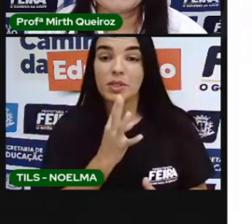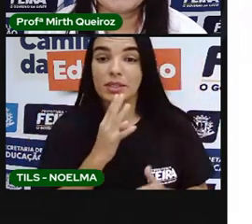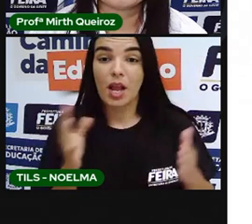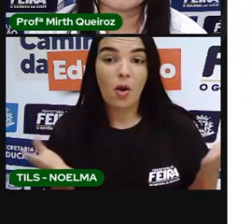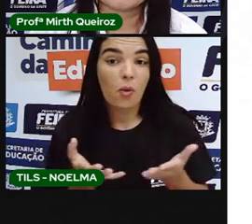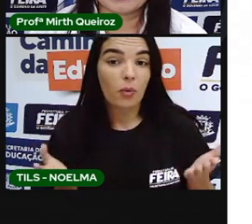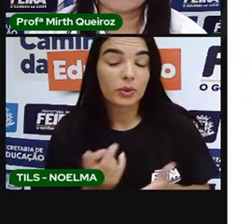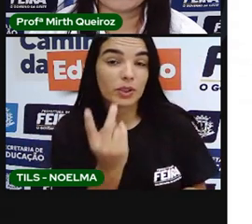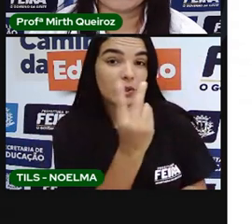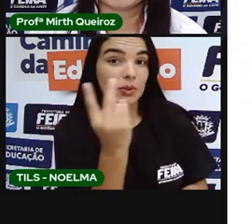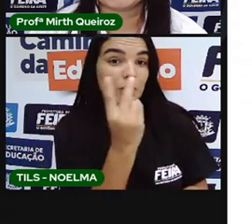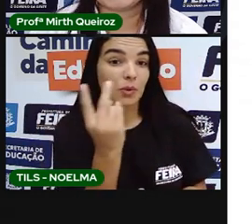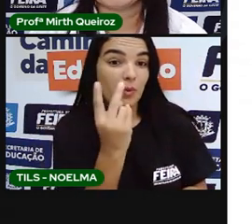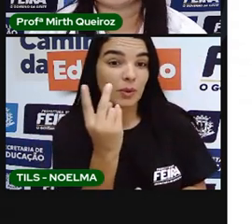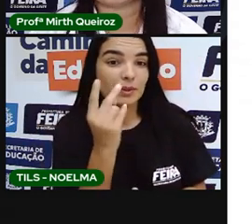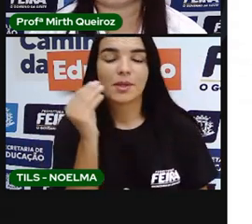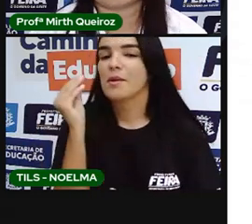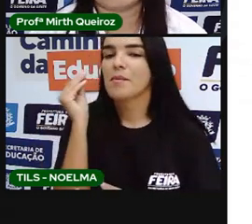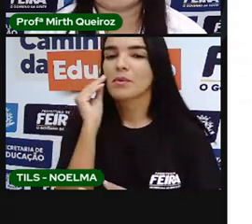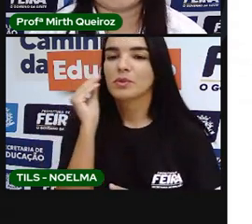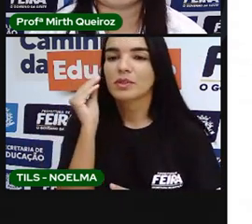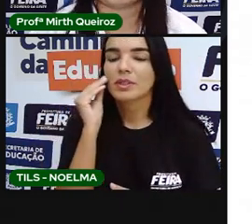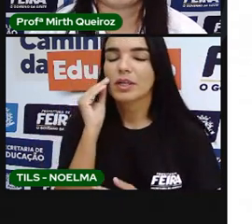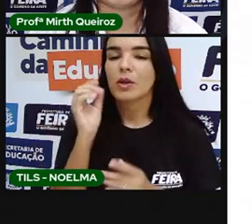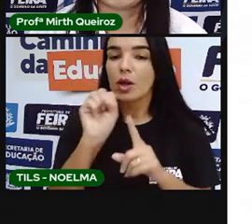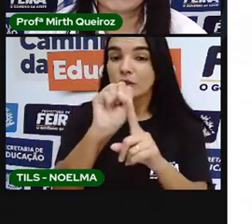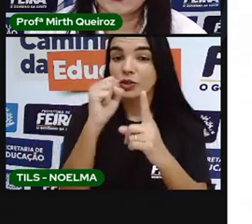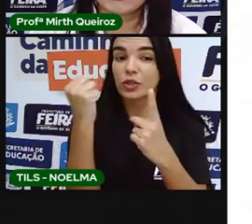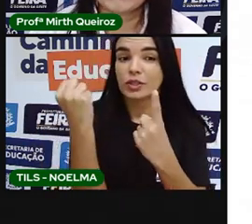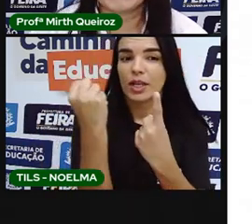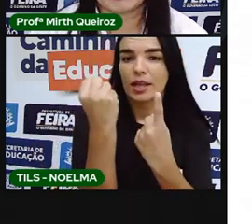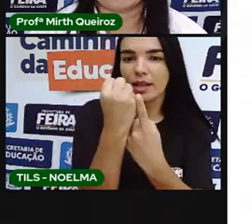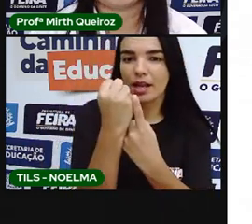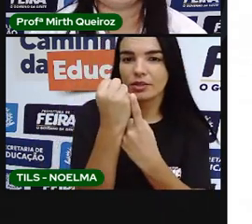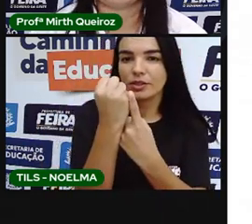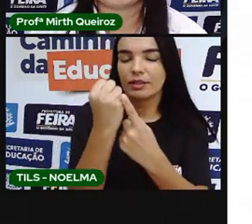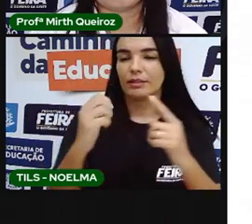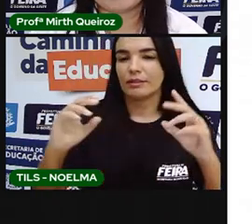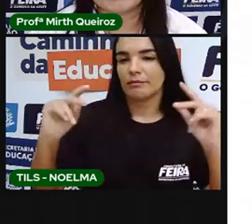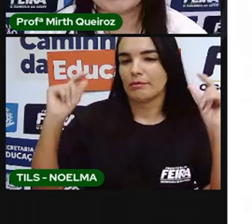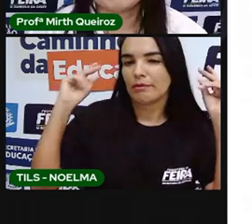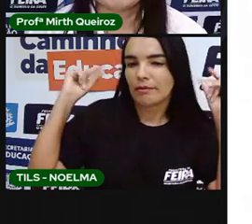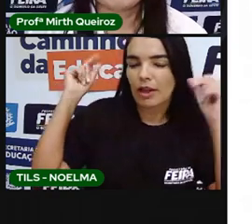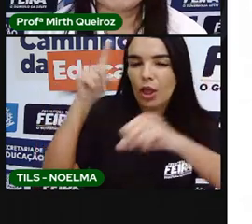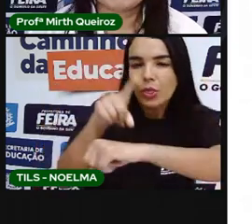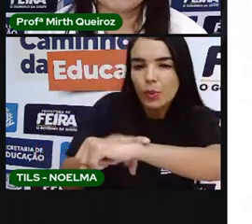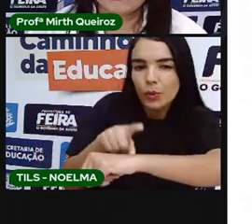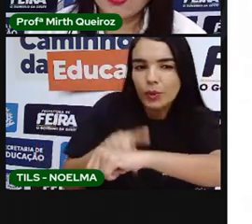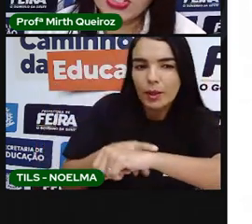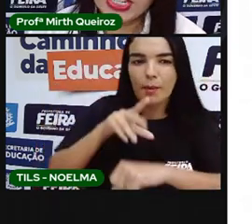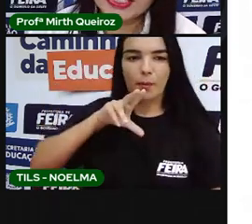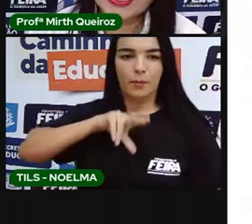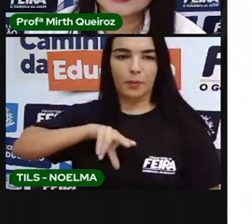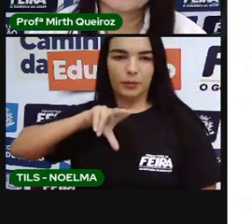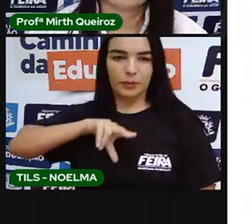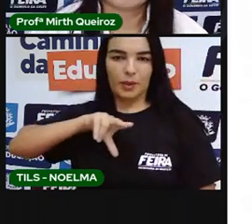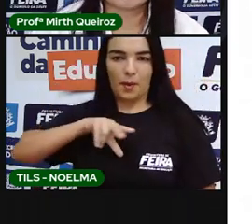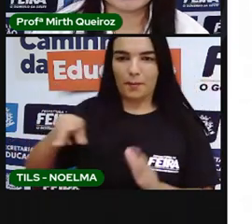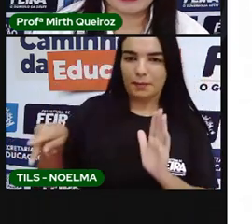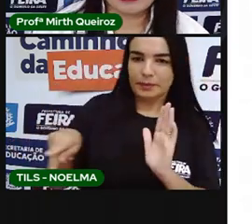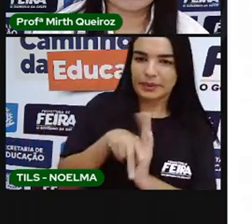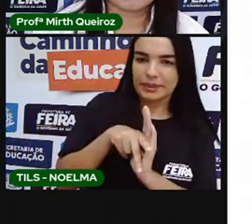e retrataram o cotidiano da nossa sociedade colonial, que foi Debreu e Rugeiro.